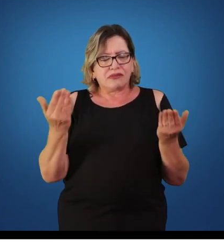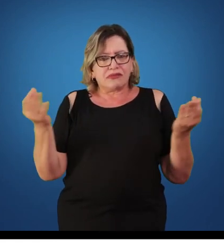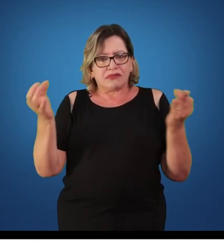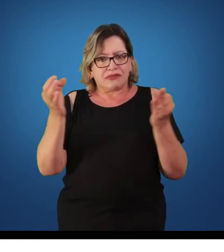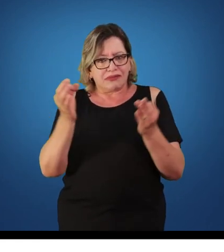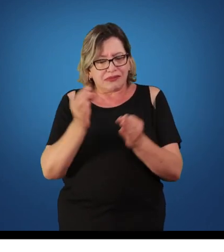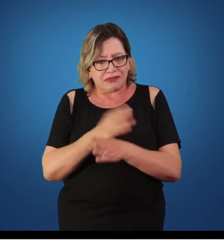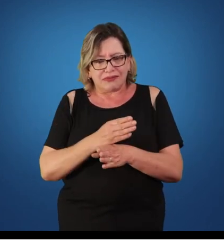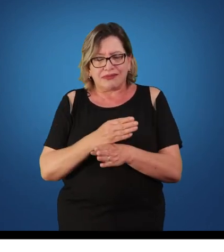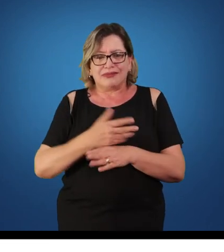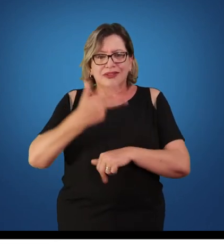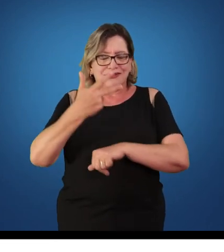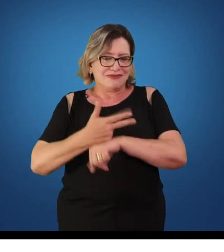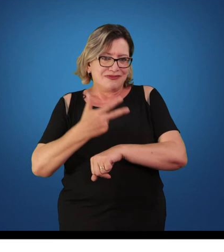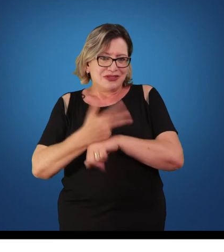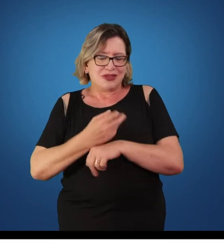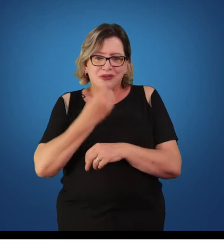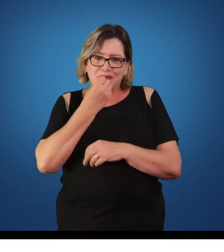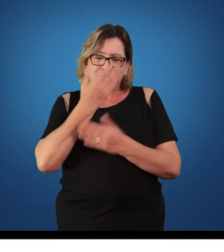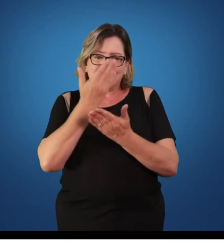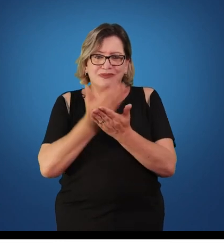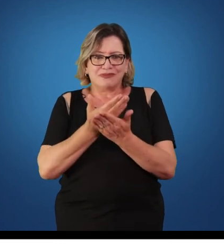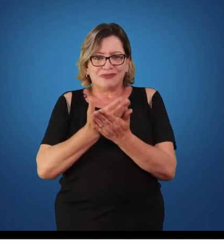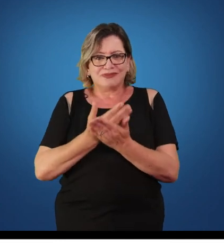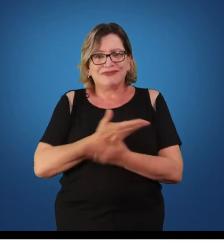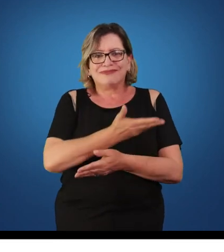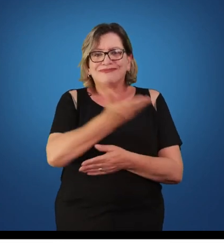primeira aula aqui. Bons estudos a todos!